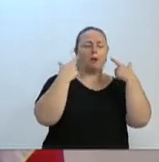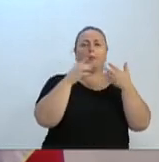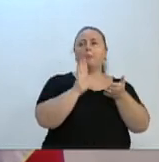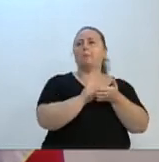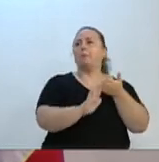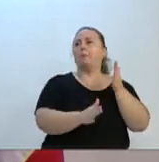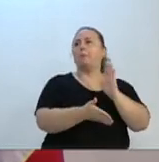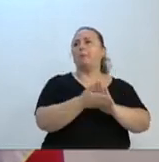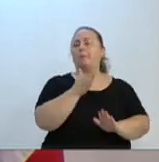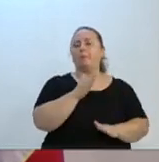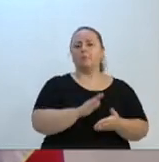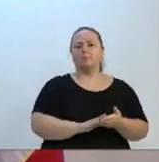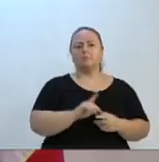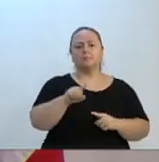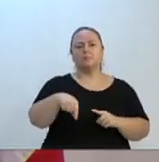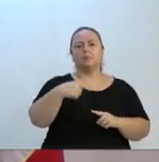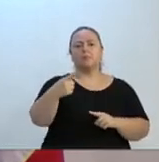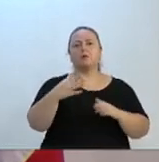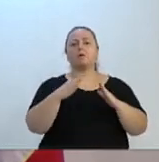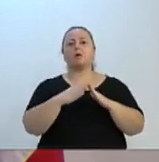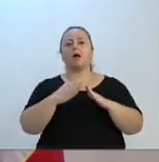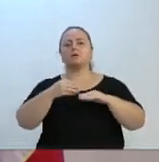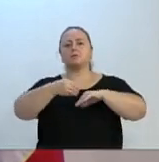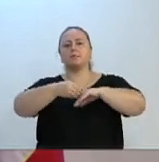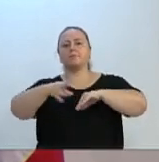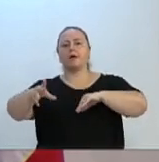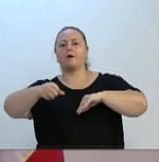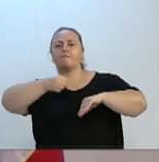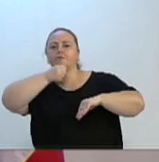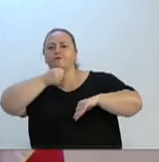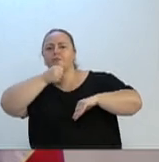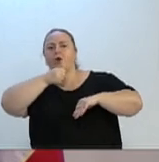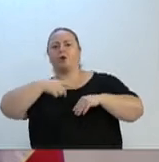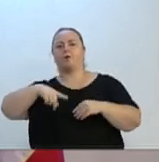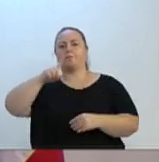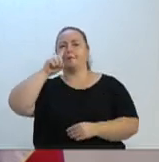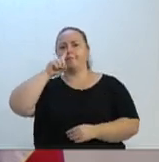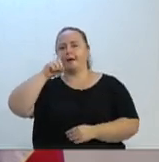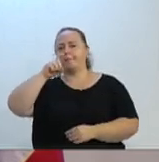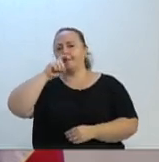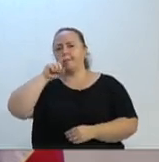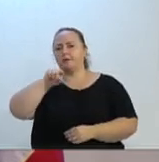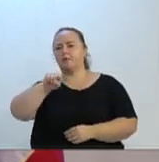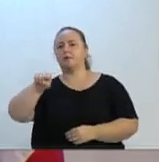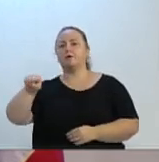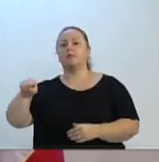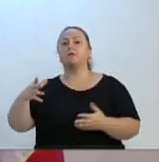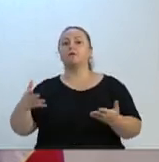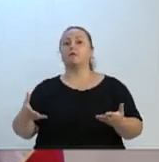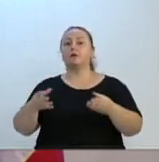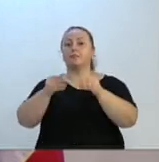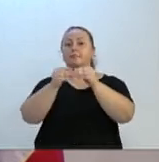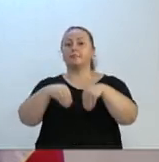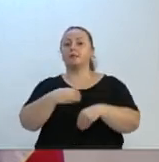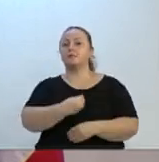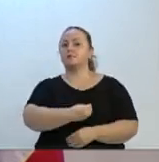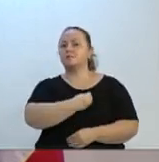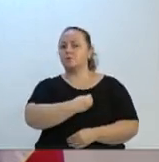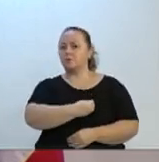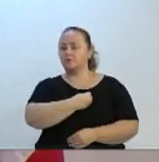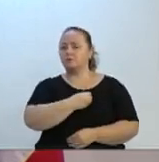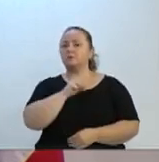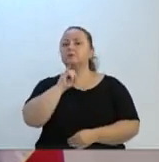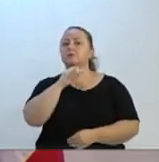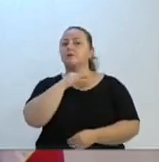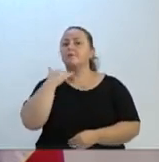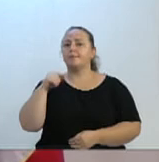que, para eles, o coronavírus seja um momento que, infelizmente, eles venham a